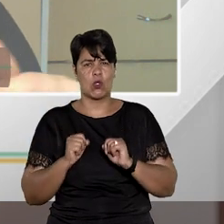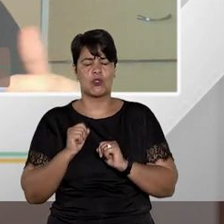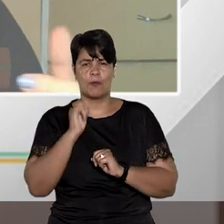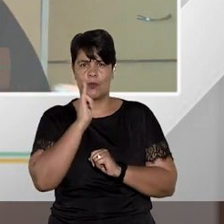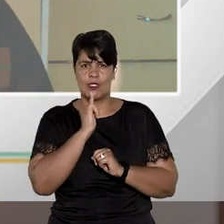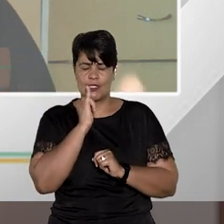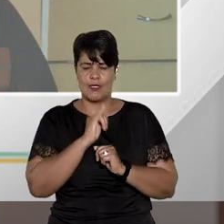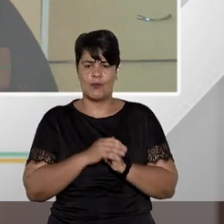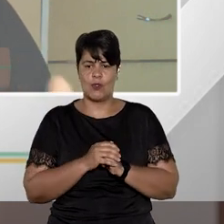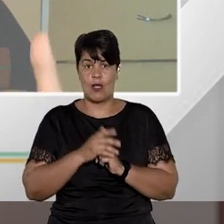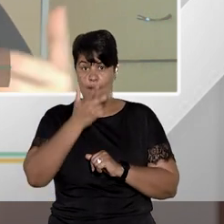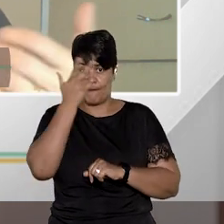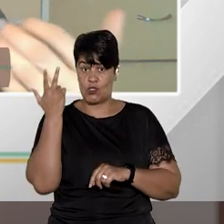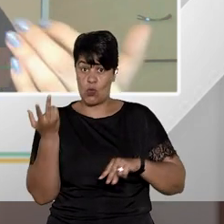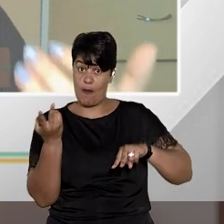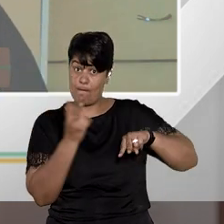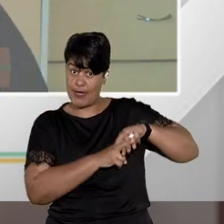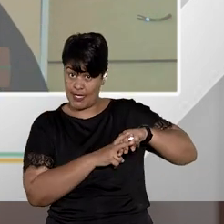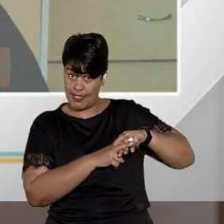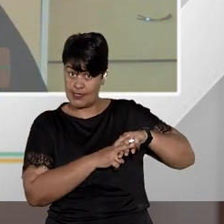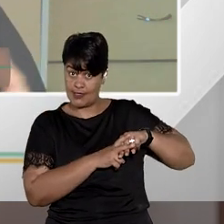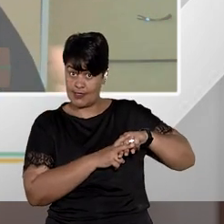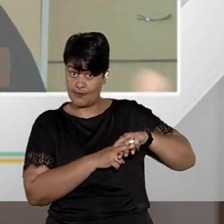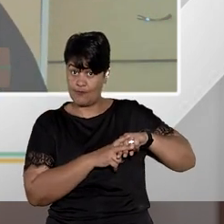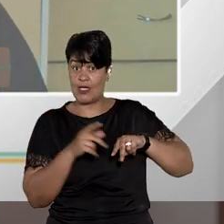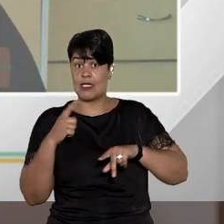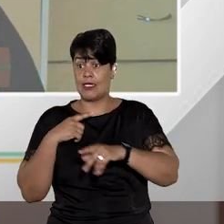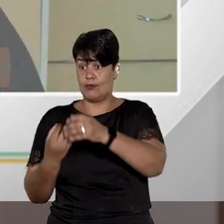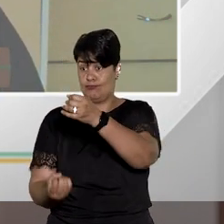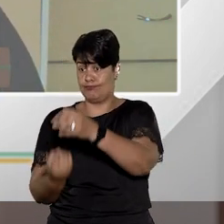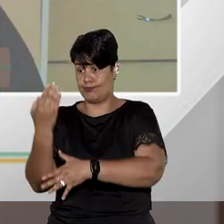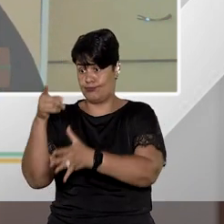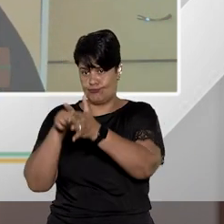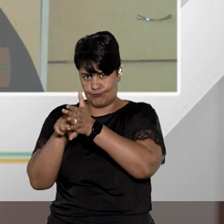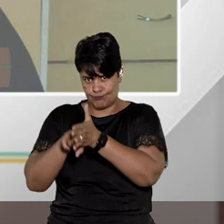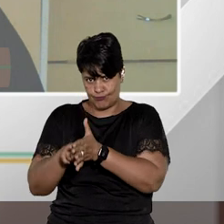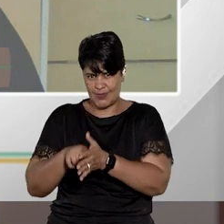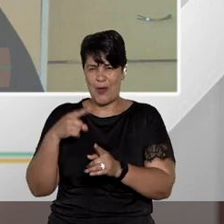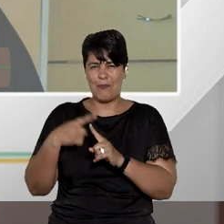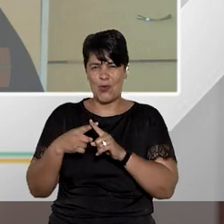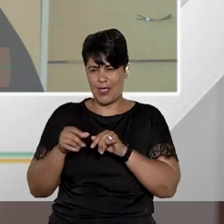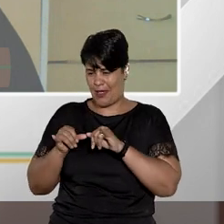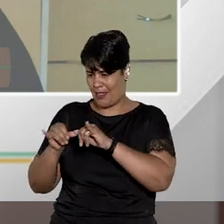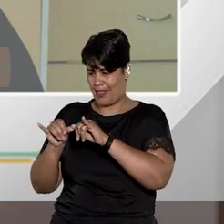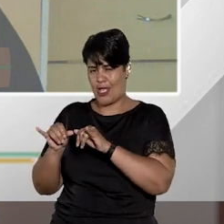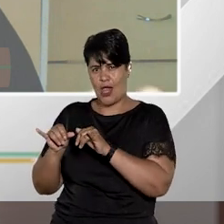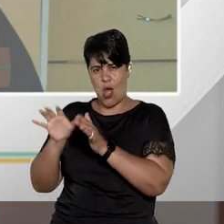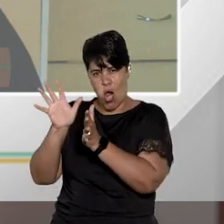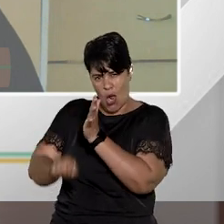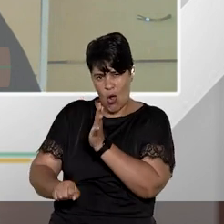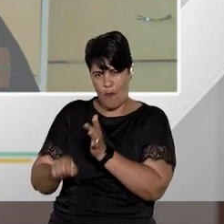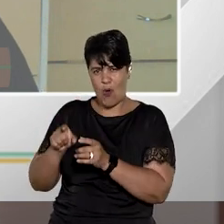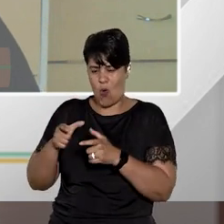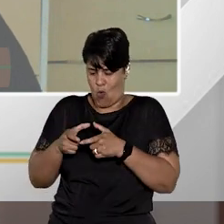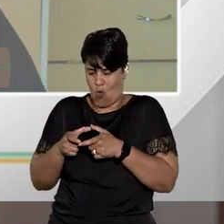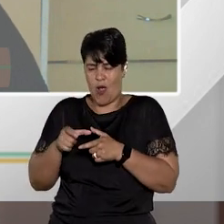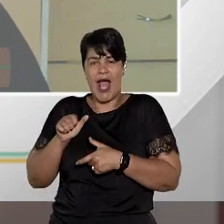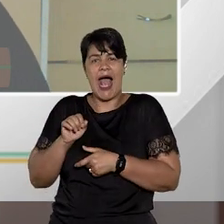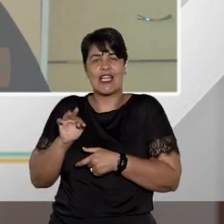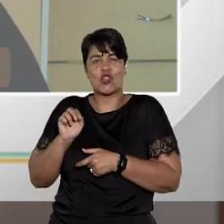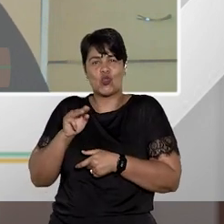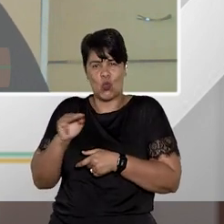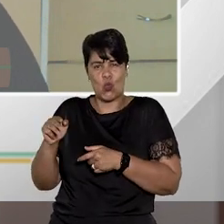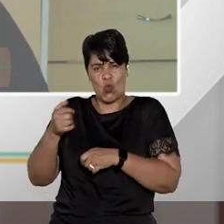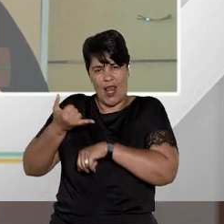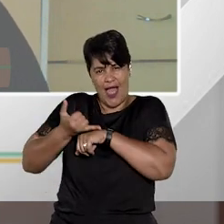policial. A pessoa presa, um inquérito instaurado por causa da lata de atum, acho que hoje em dia está uns seis reais, viu Aragonê, se encontrar aí